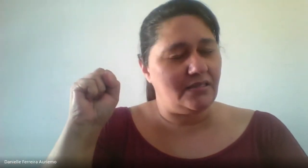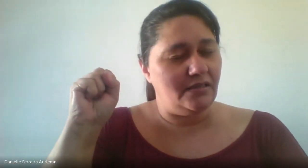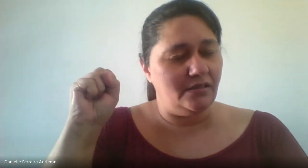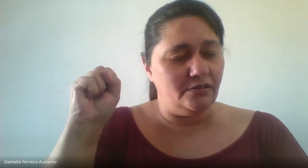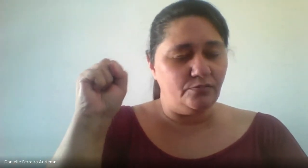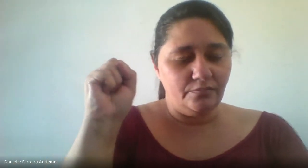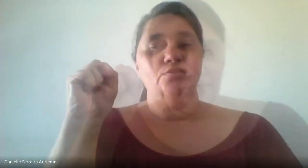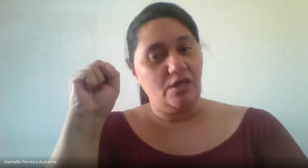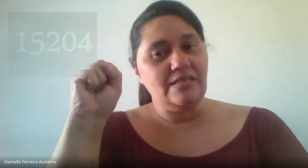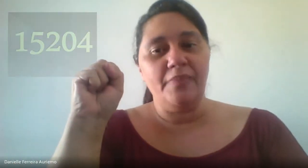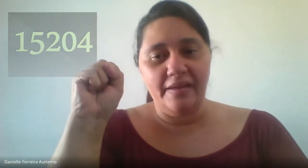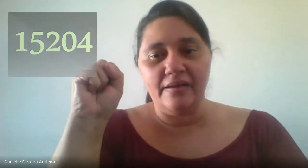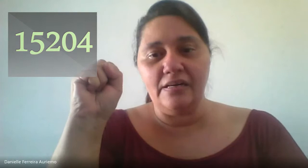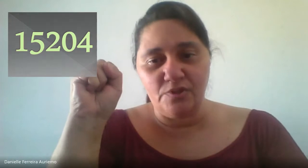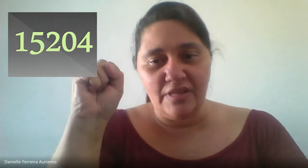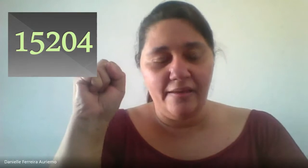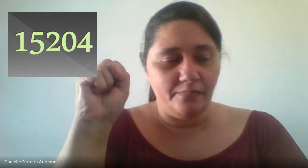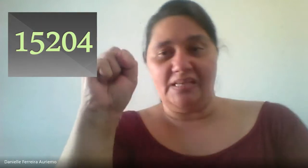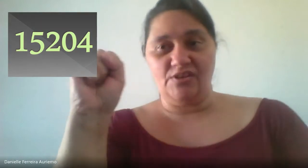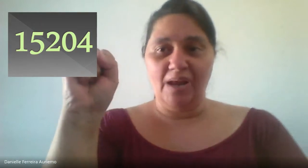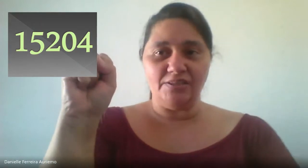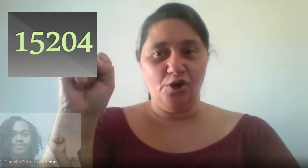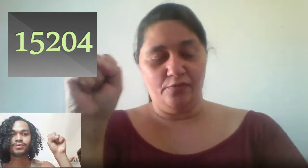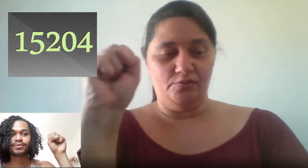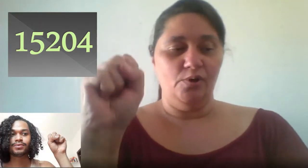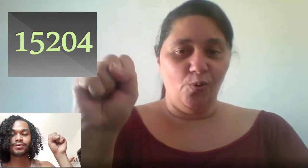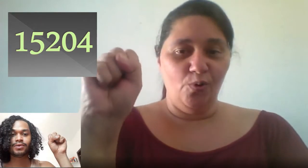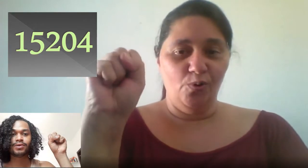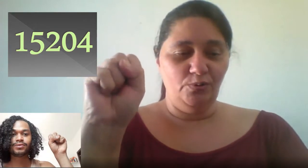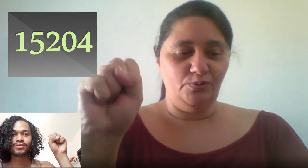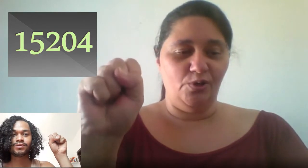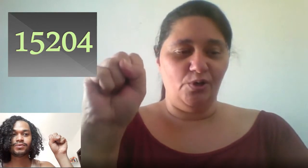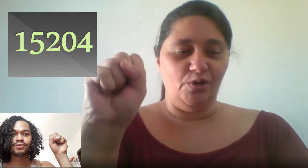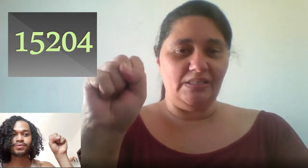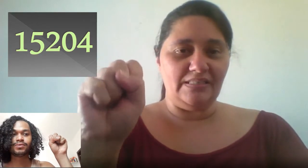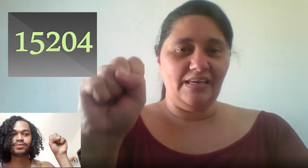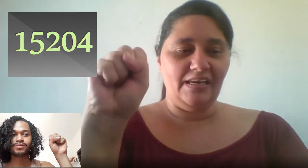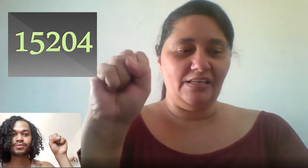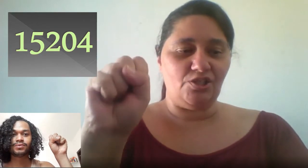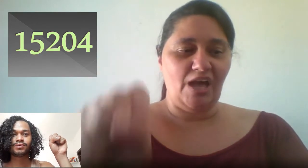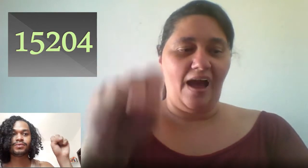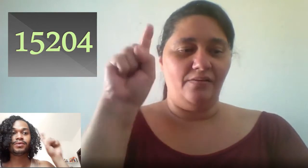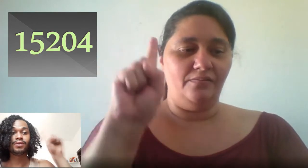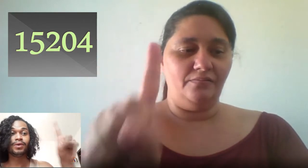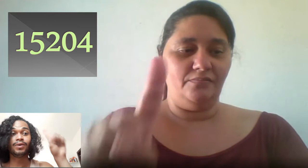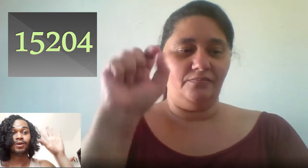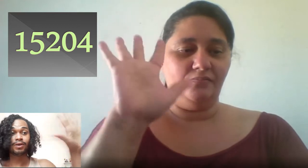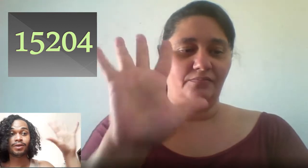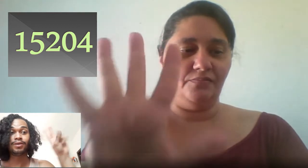a atenção? Nossa, eu falei, erros, né? Mas vamos lá de novo. Um, dois, um, já!